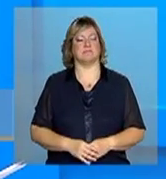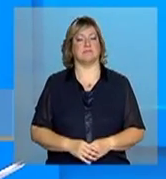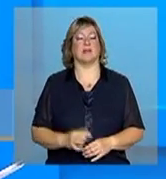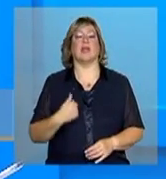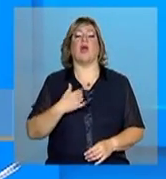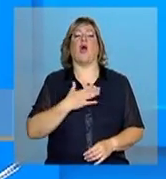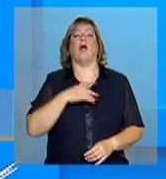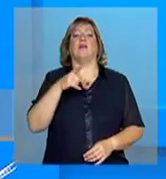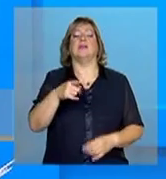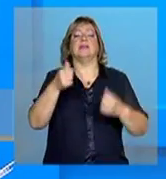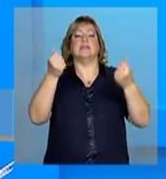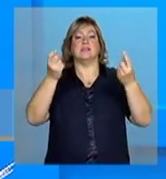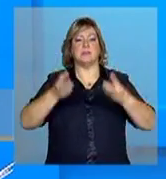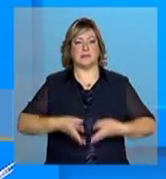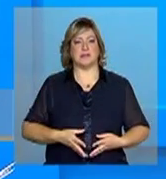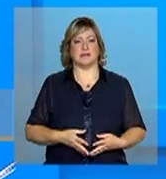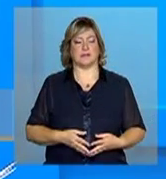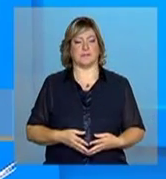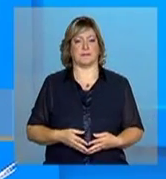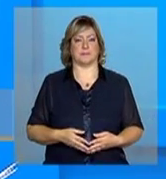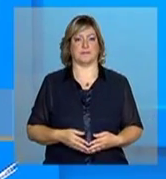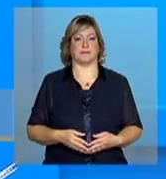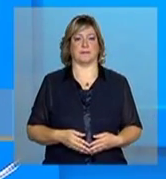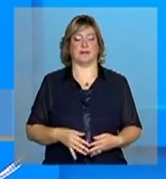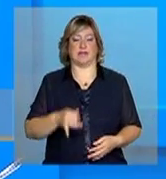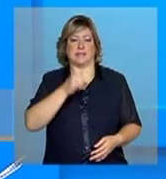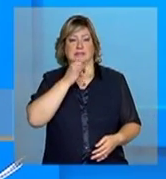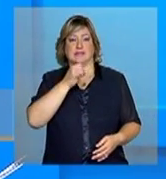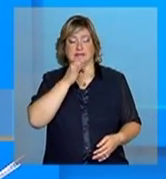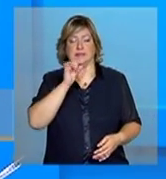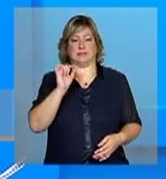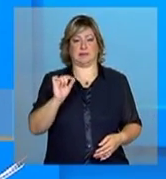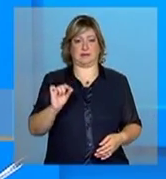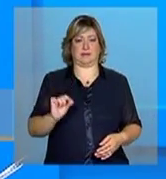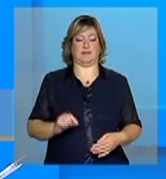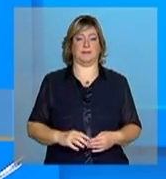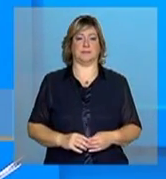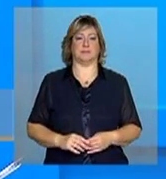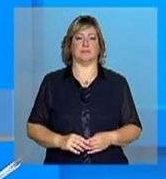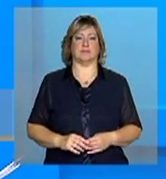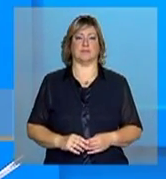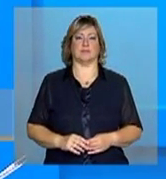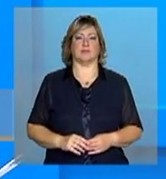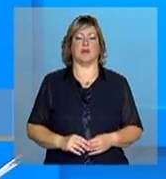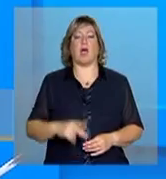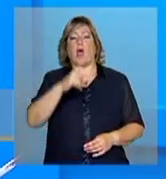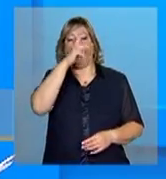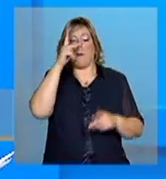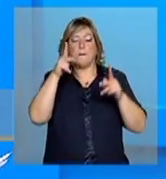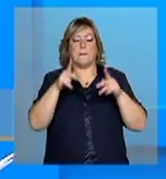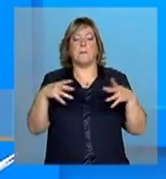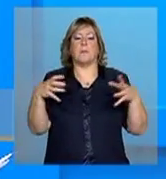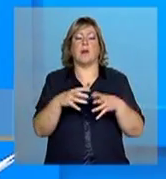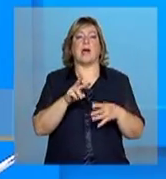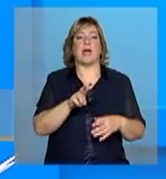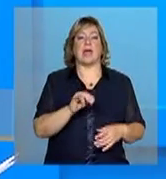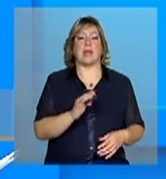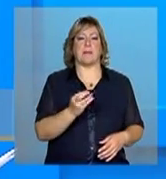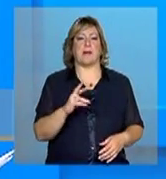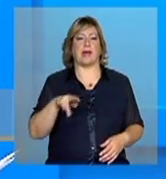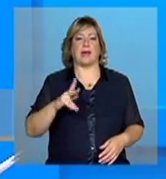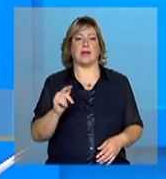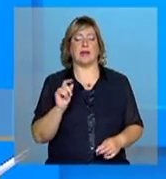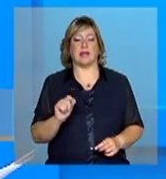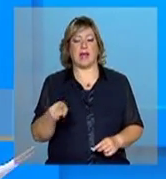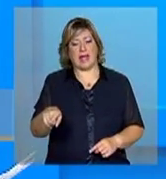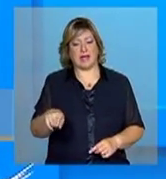me explicasse, por exemplo, uma característica de população ribeirinha, o que ela difere, por exemplo,